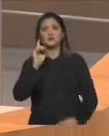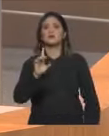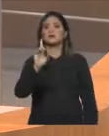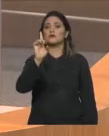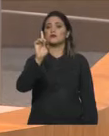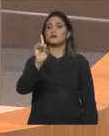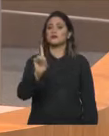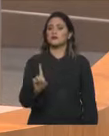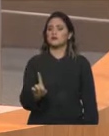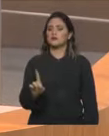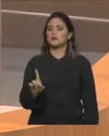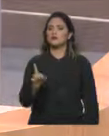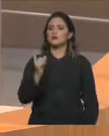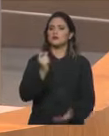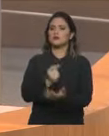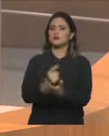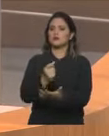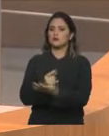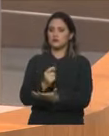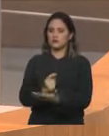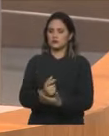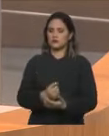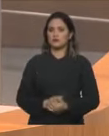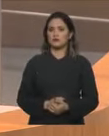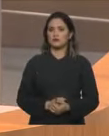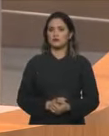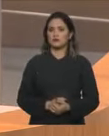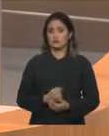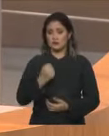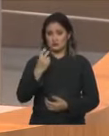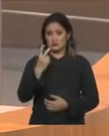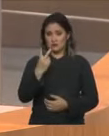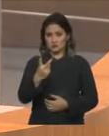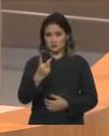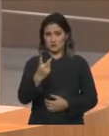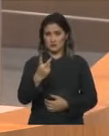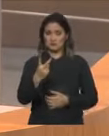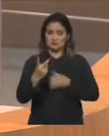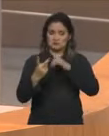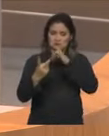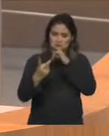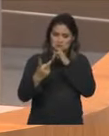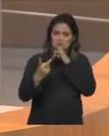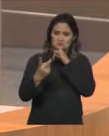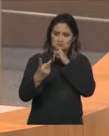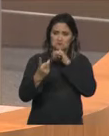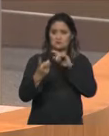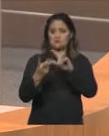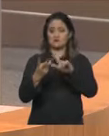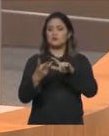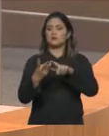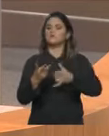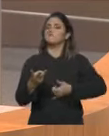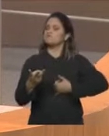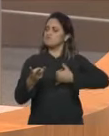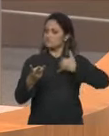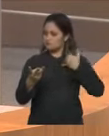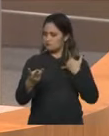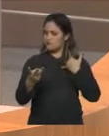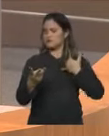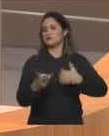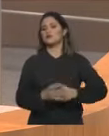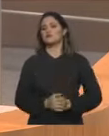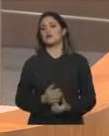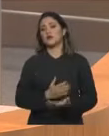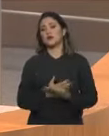Dois motivos de decepção e um motivo que nos orgulha. Começando pelas notícias boas,